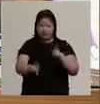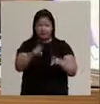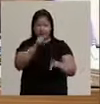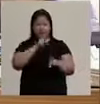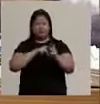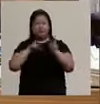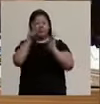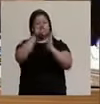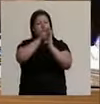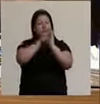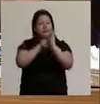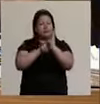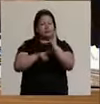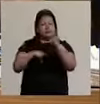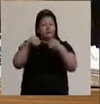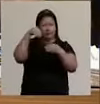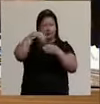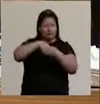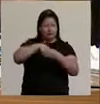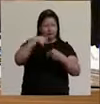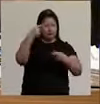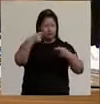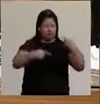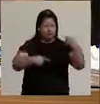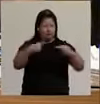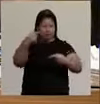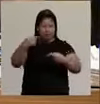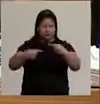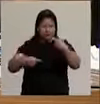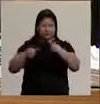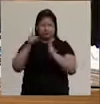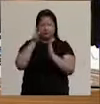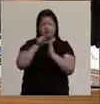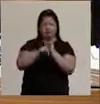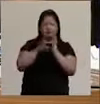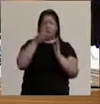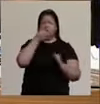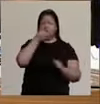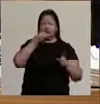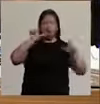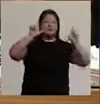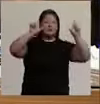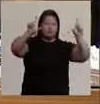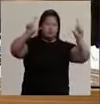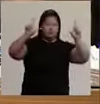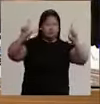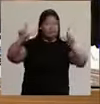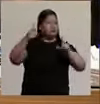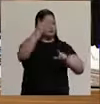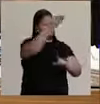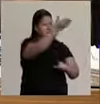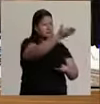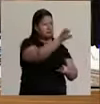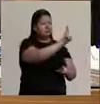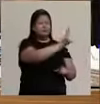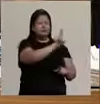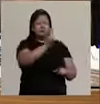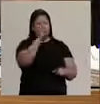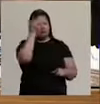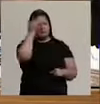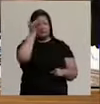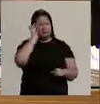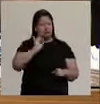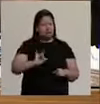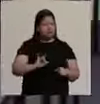está no regimento, inclusive, que nós estamos em discussão do projeto. Eu acho que manifestação com cartaz, como tem esse senhor que eu não sei o nome,